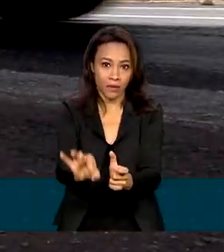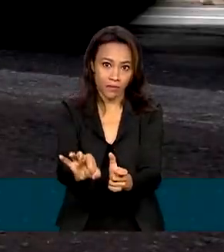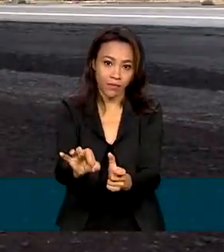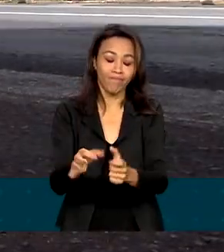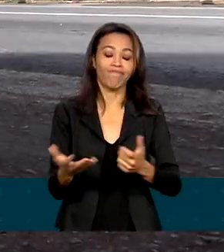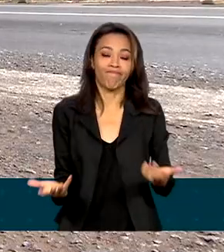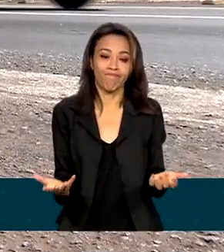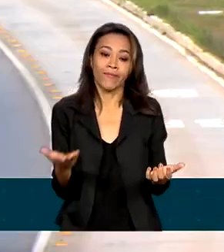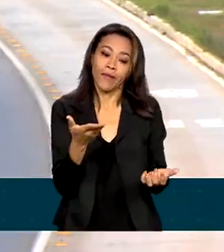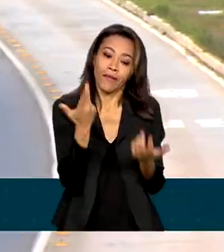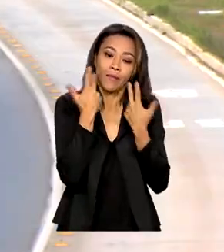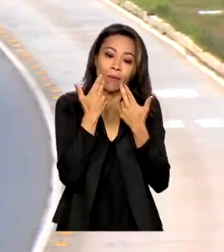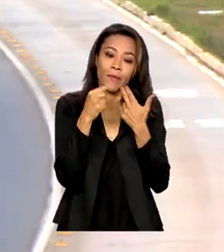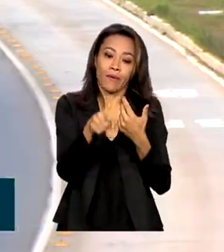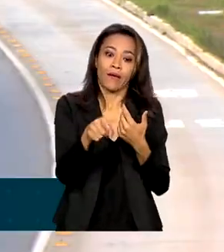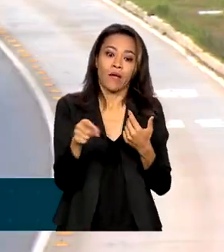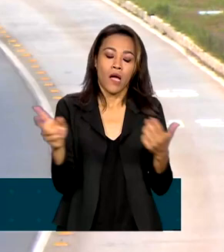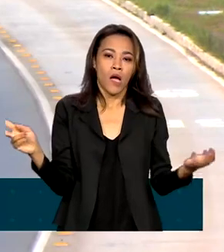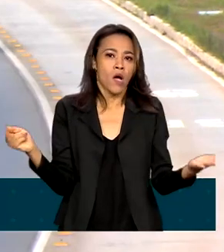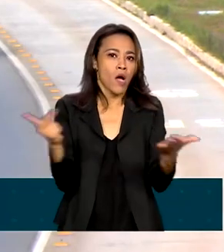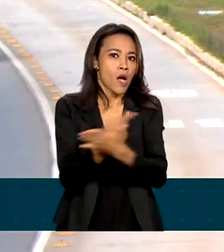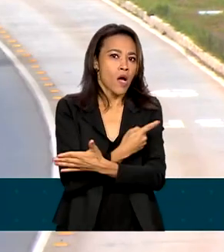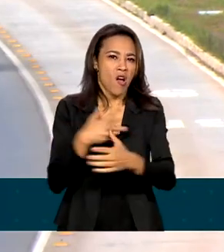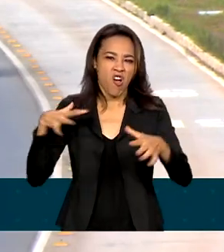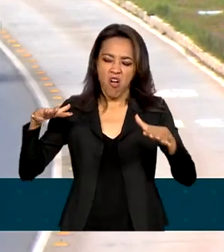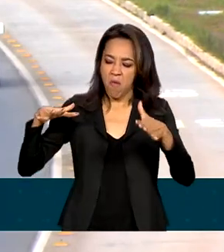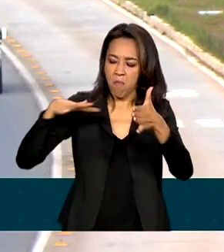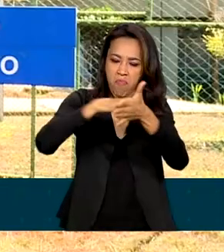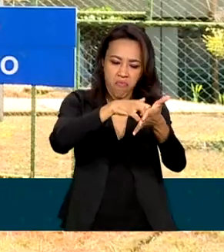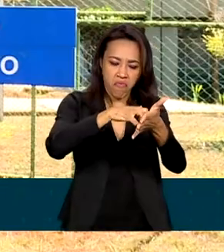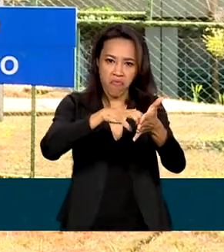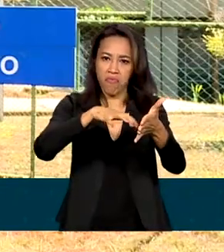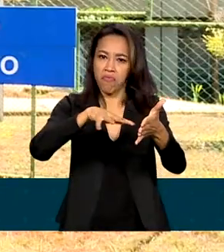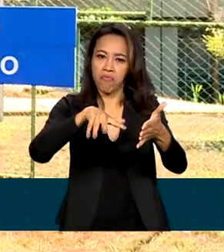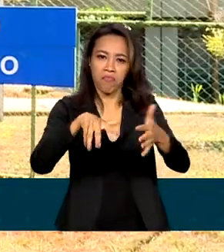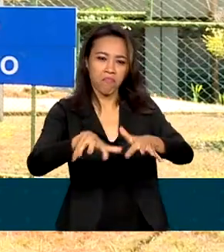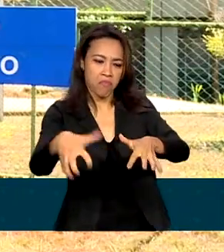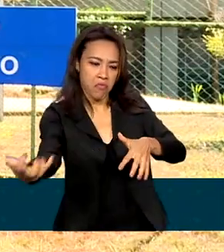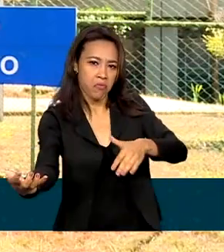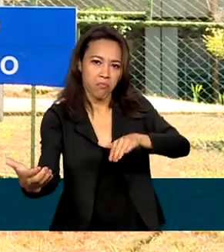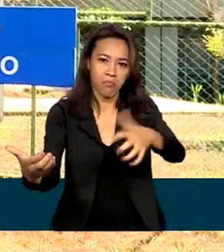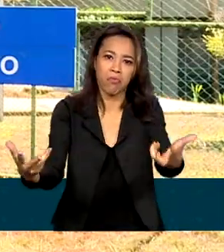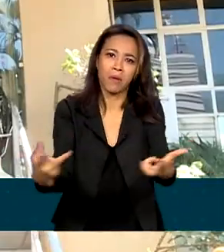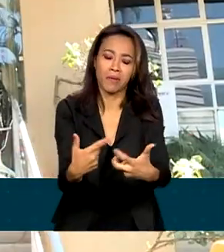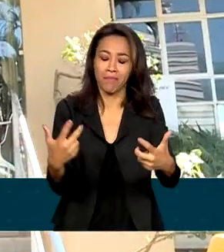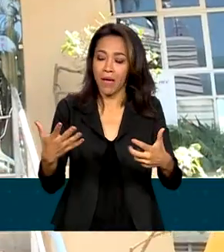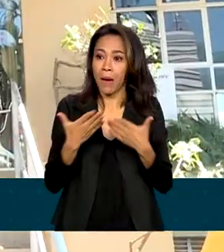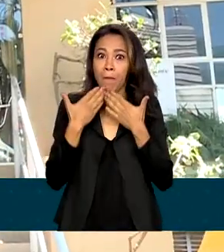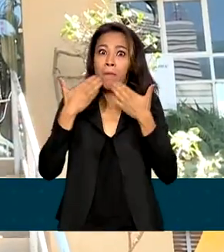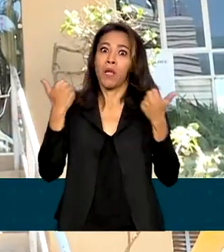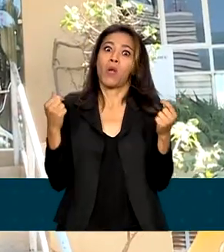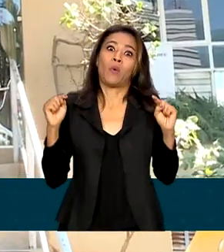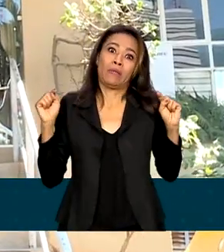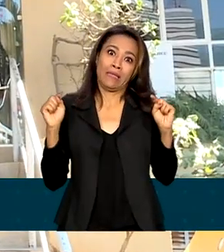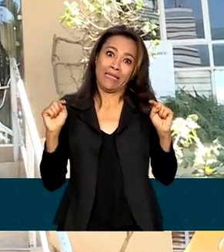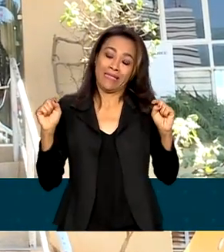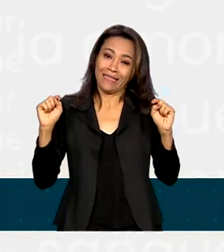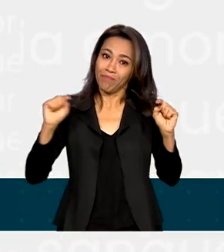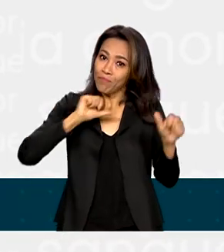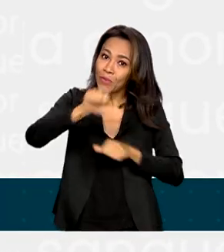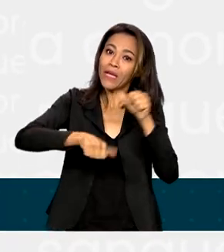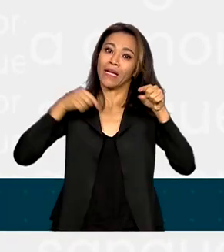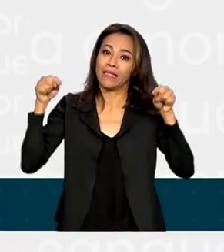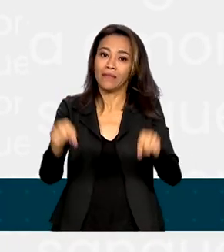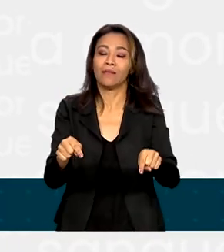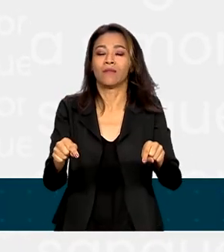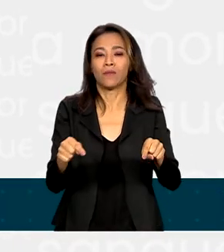disso, é comum registrar um número maior de acidentes no trânsito. Para melhorar esse cenário, os hemocentros de todo o Brasil